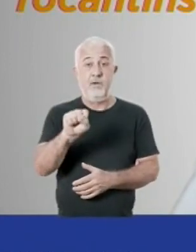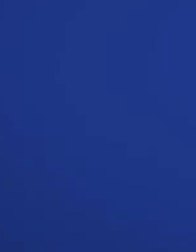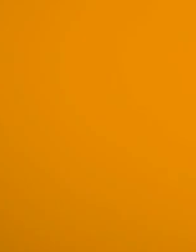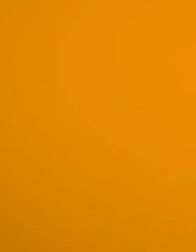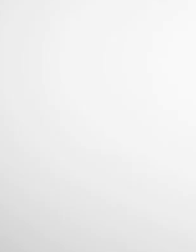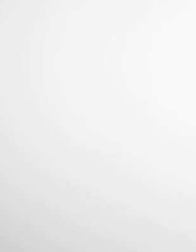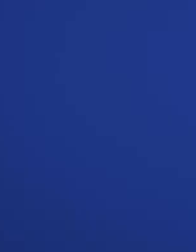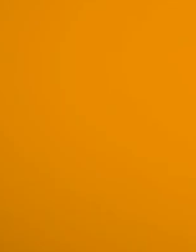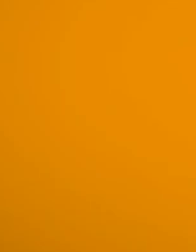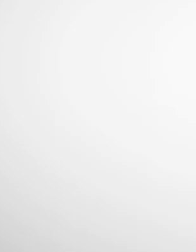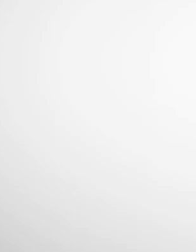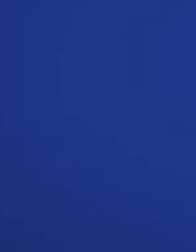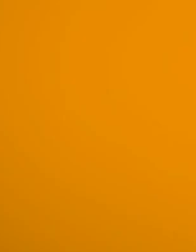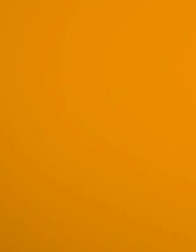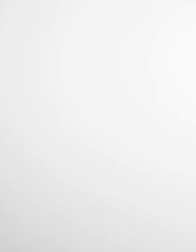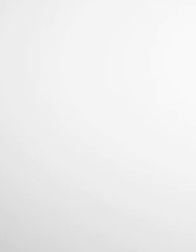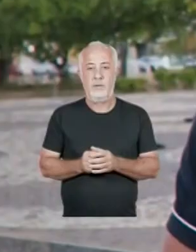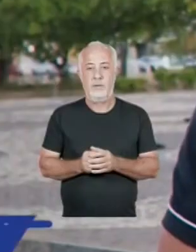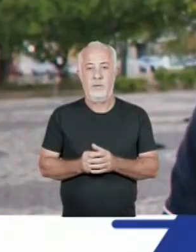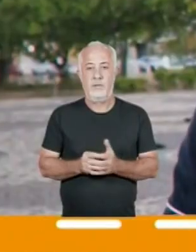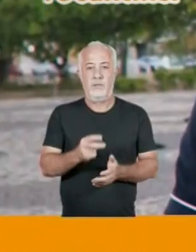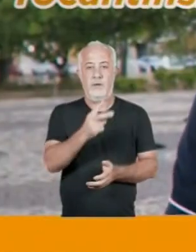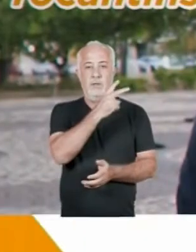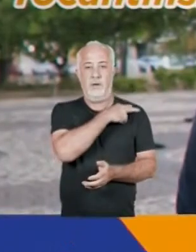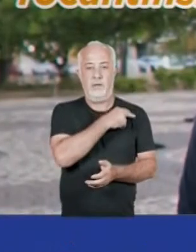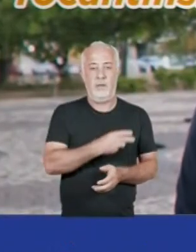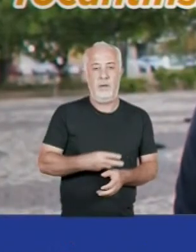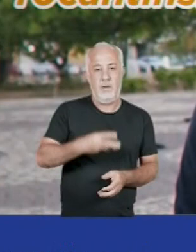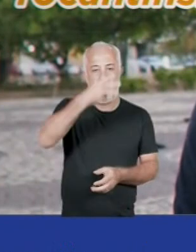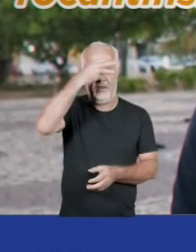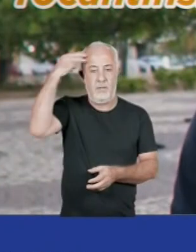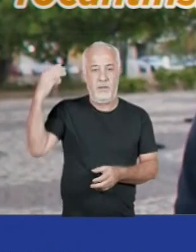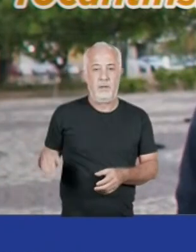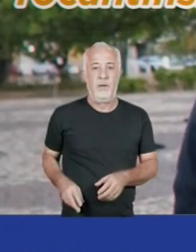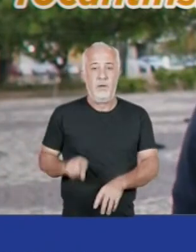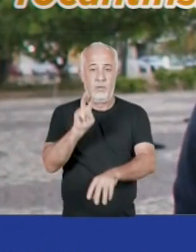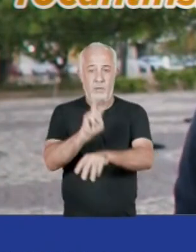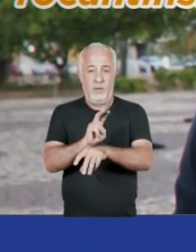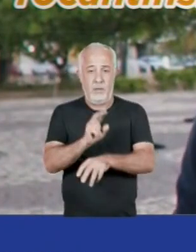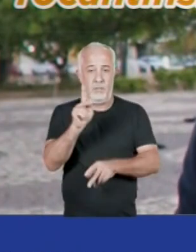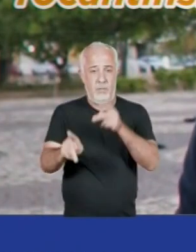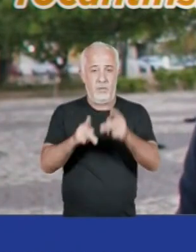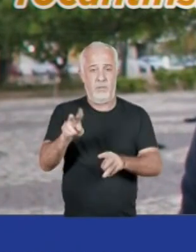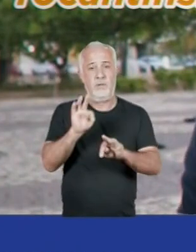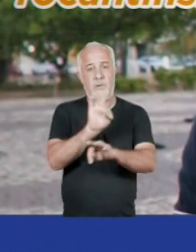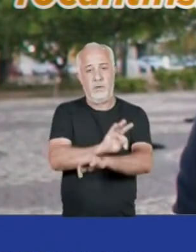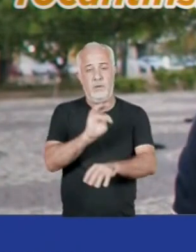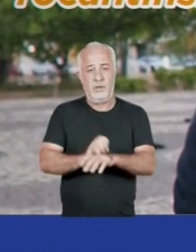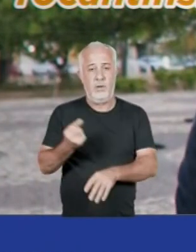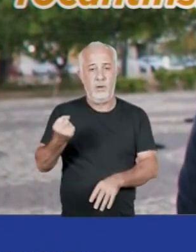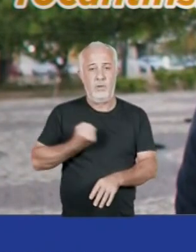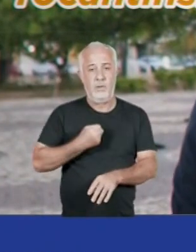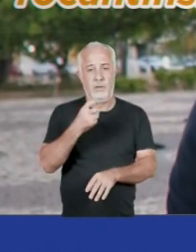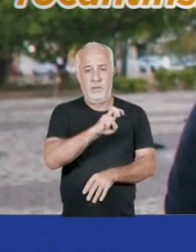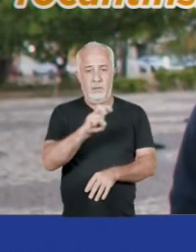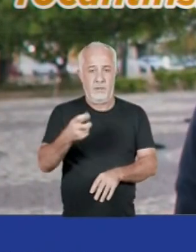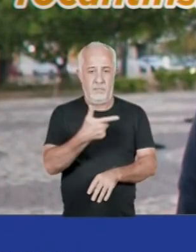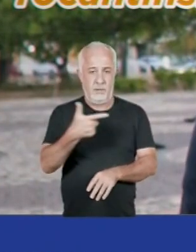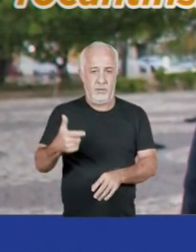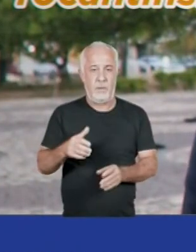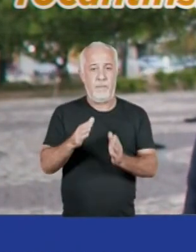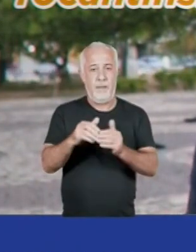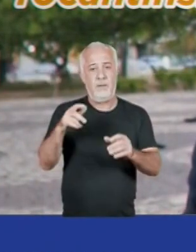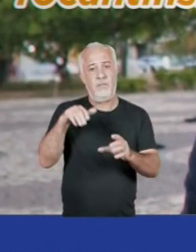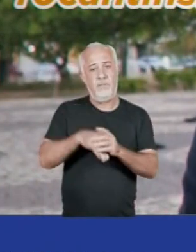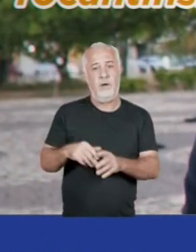55 Eu sou o Sargento Everton da Rotam Guardião do Povo Tocantinense Número 5521 Peço seu